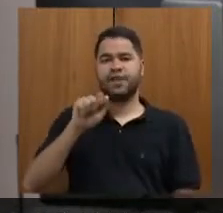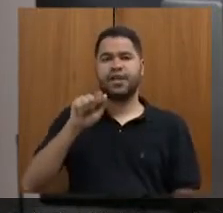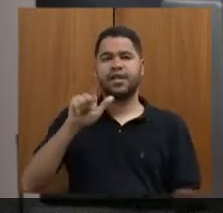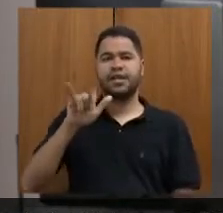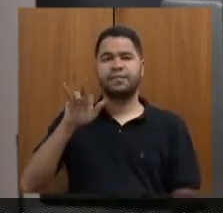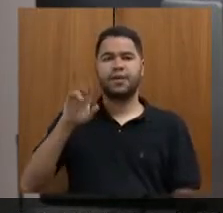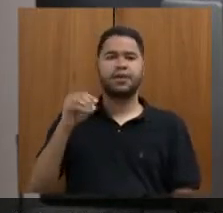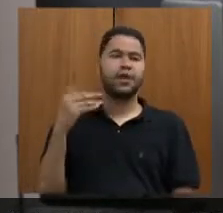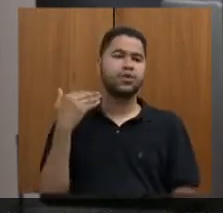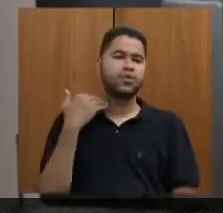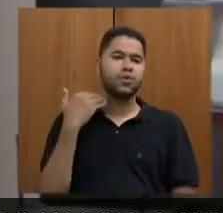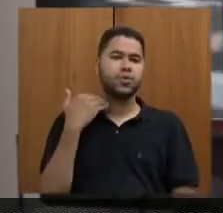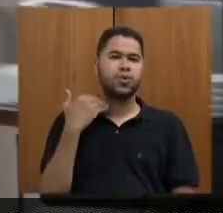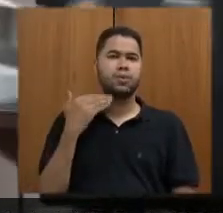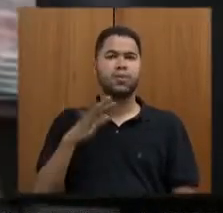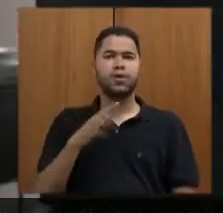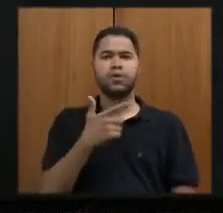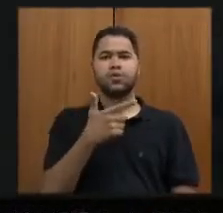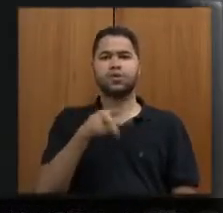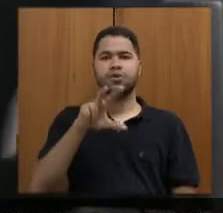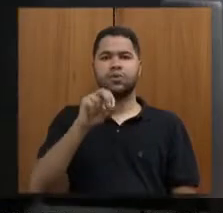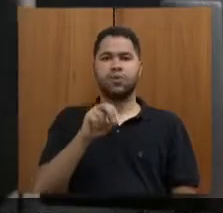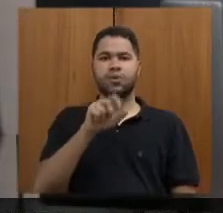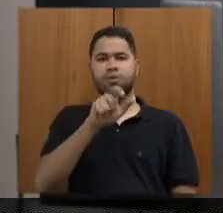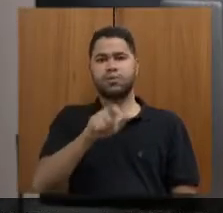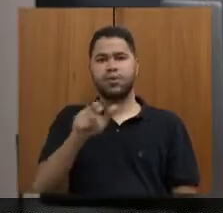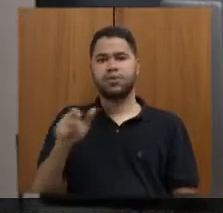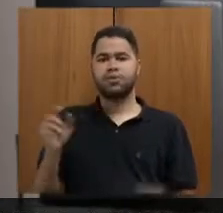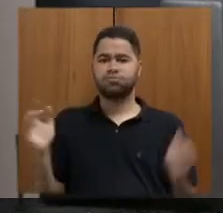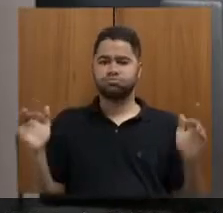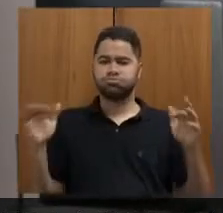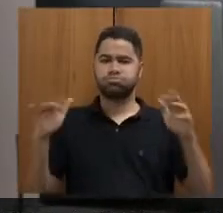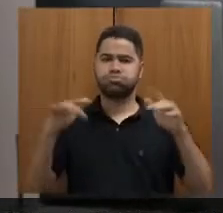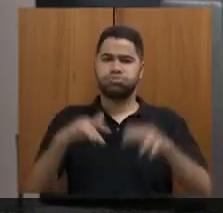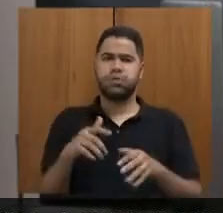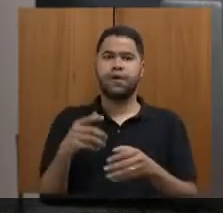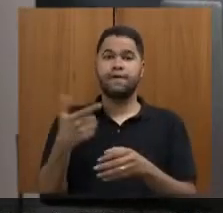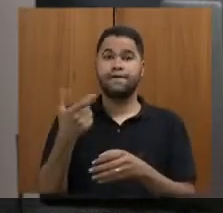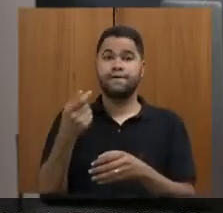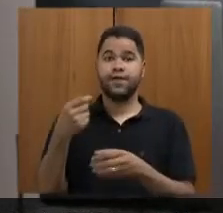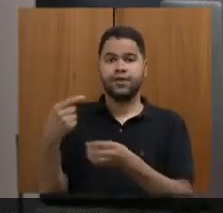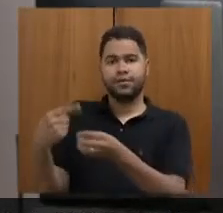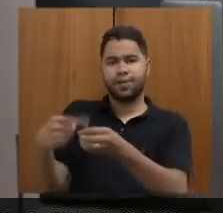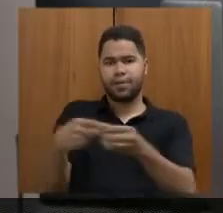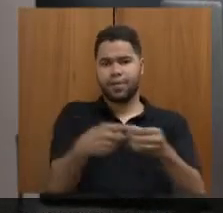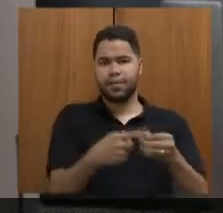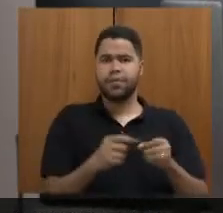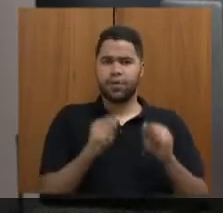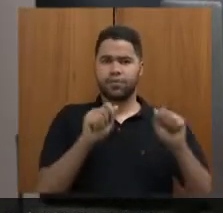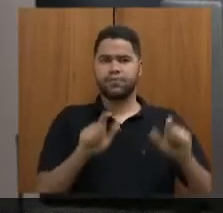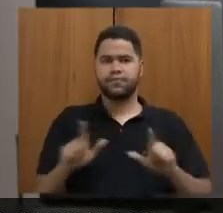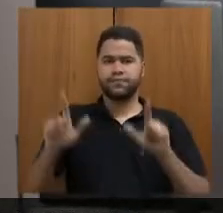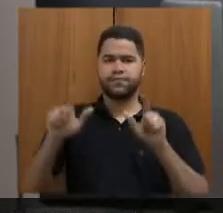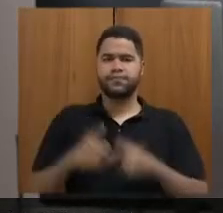que reuniu 250 pessoas, representando 20 cidades mineiras da Via Liberdade. Pode passar?